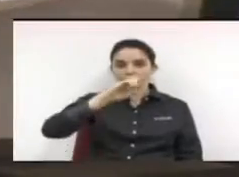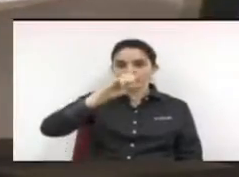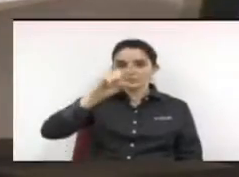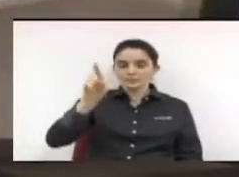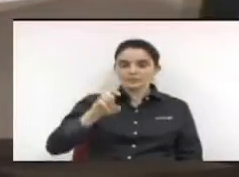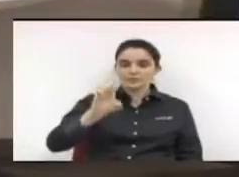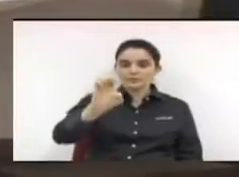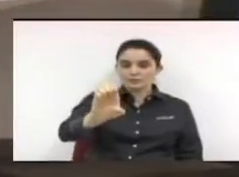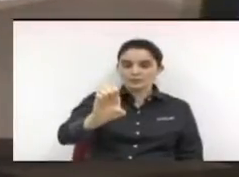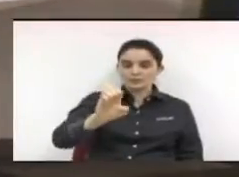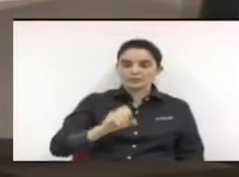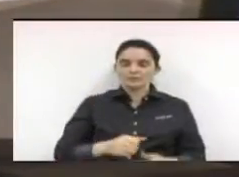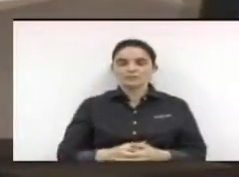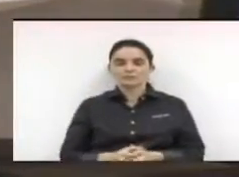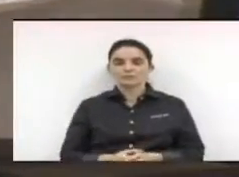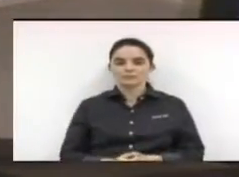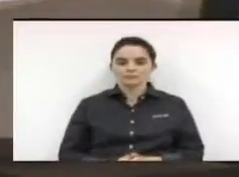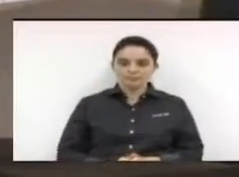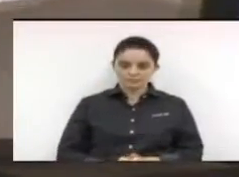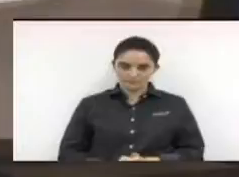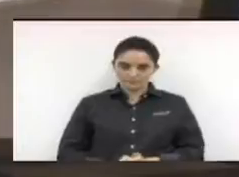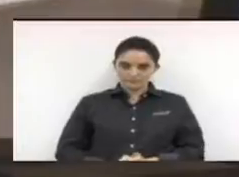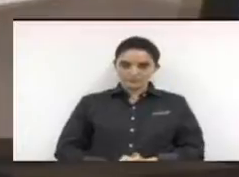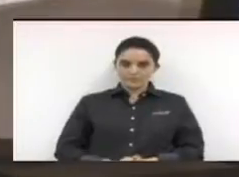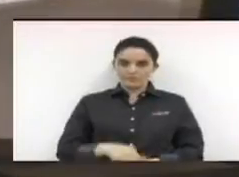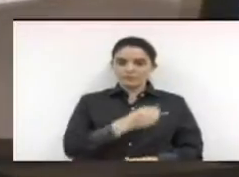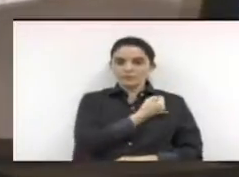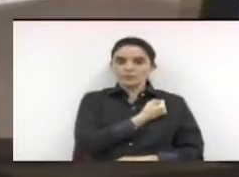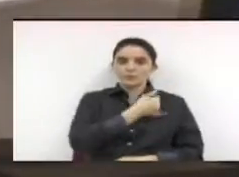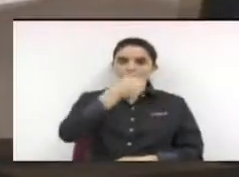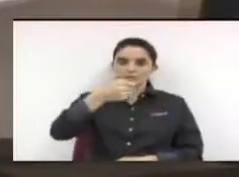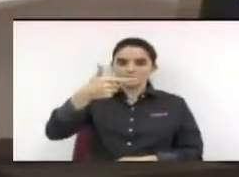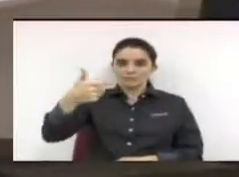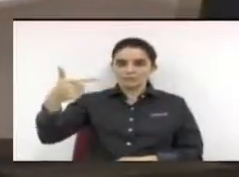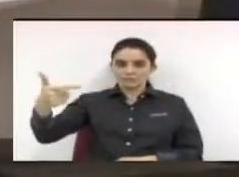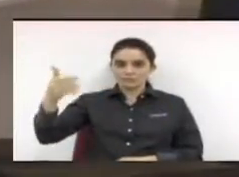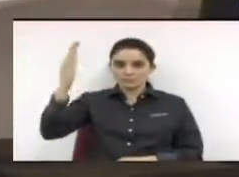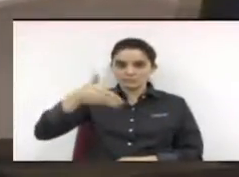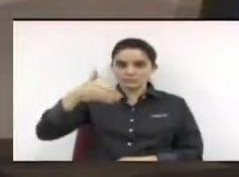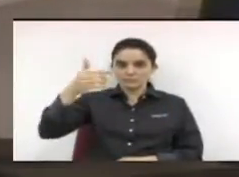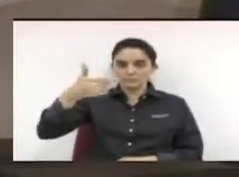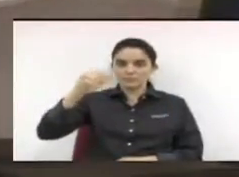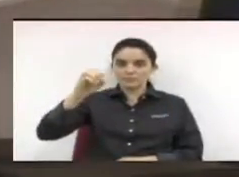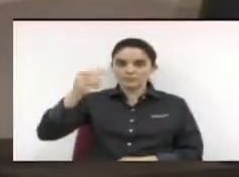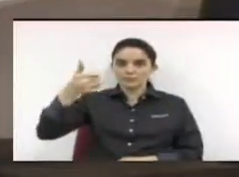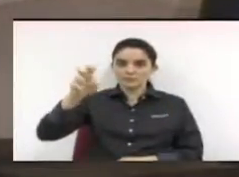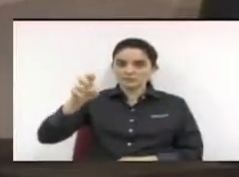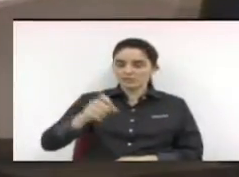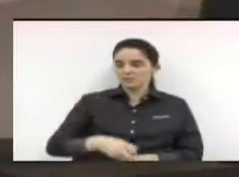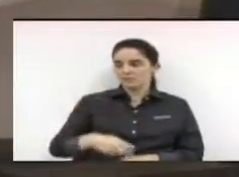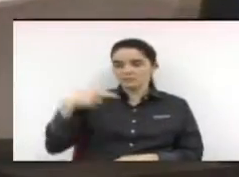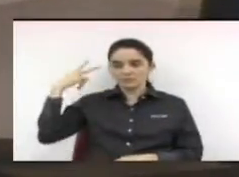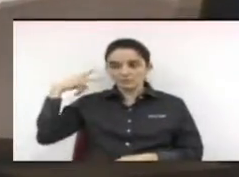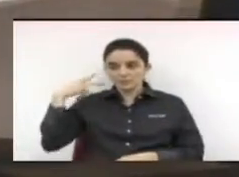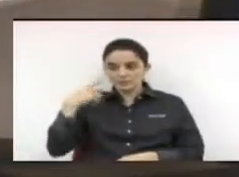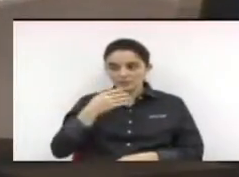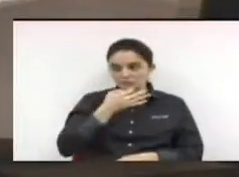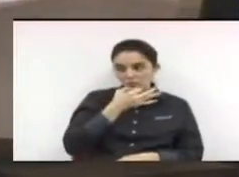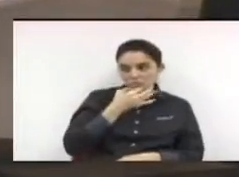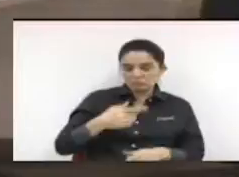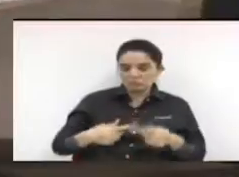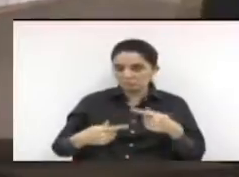do artigo terceiro do projeto de lei número 122, barra 2015. Algum vereador deseja discutir?